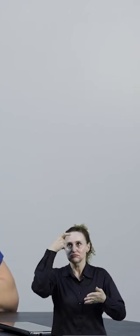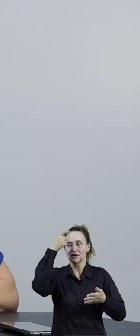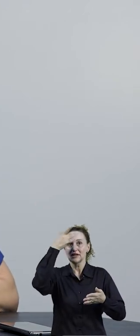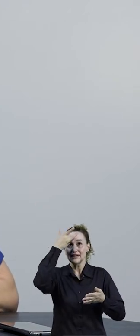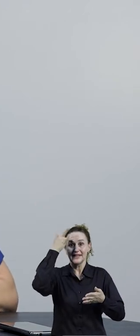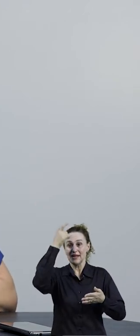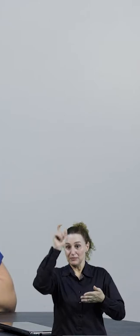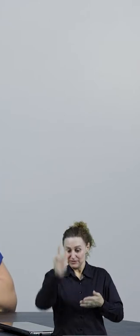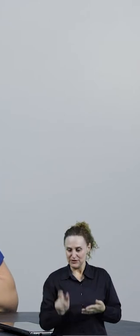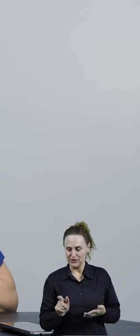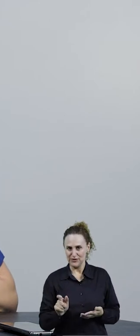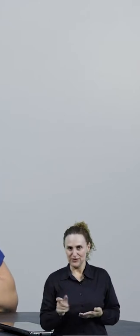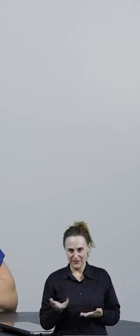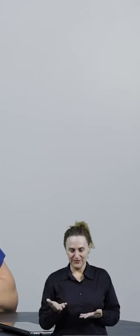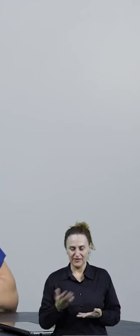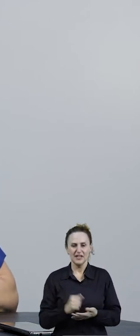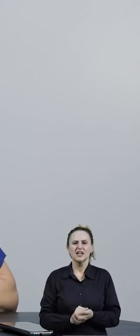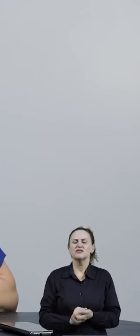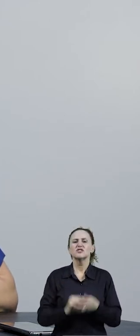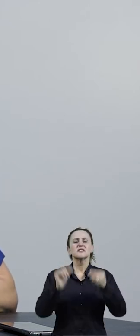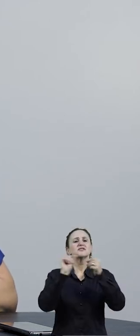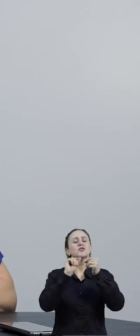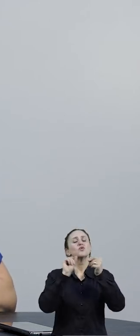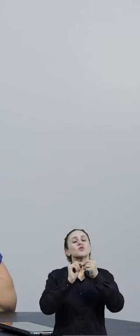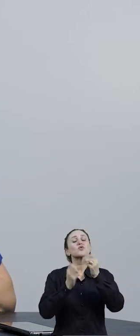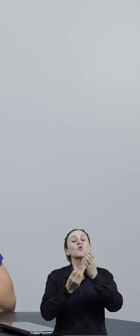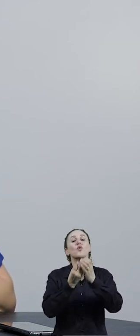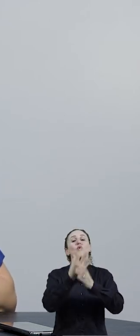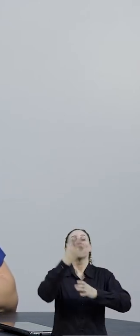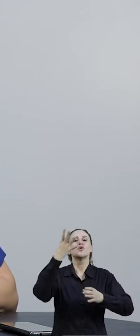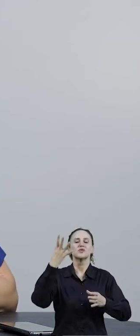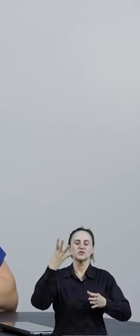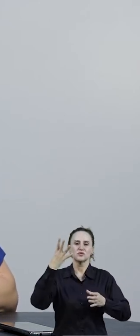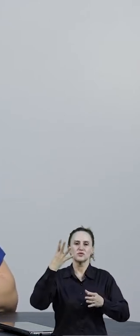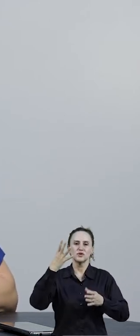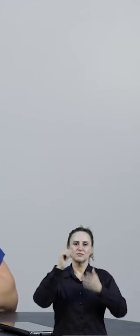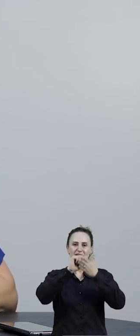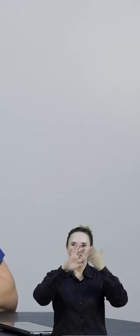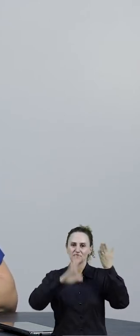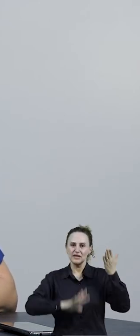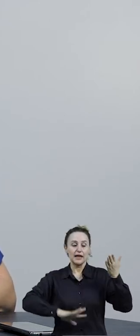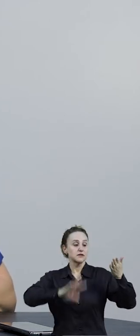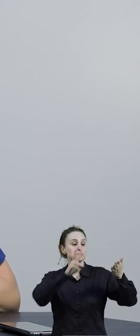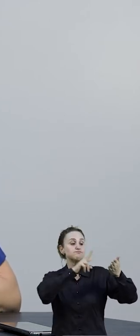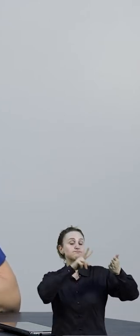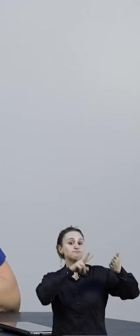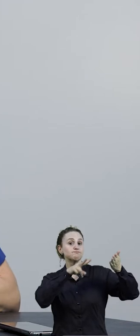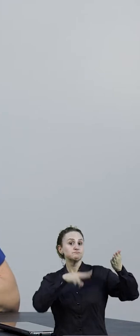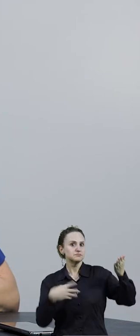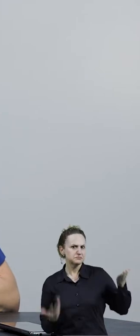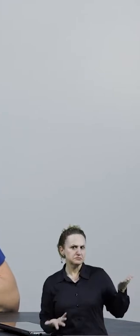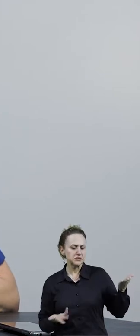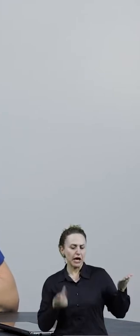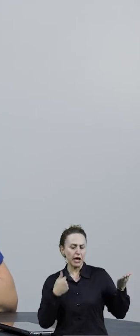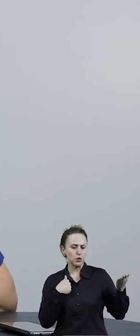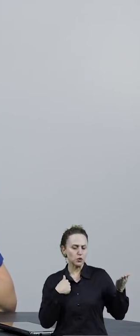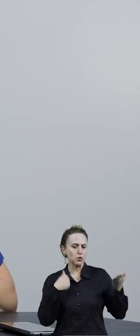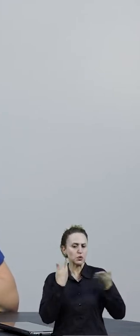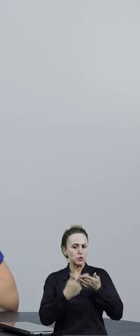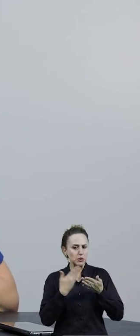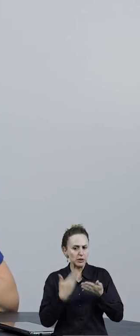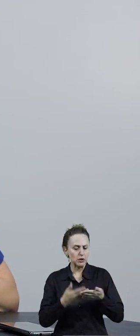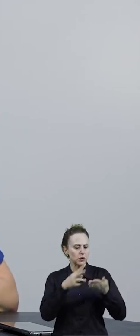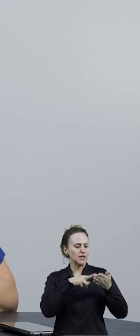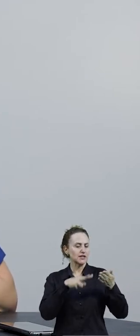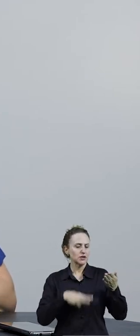vai vir para cá. Vocês vão construir uma unidade didática, vocês vão construir uma atividade de leitura. Quando eu estou trabalhando com leitura, eu estou